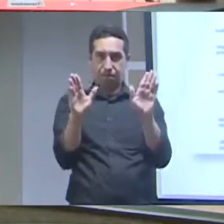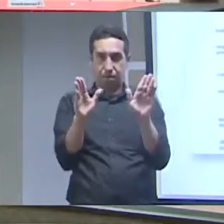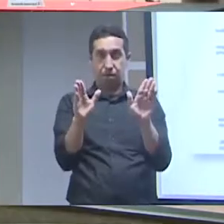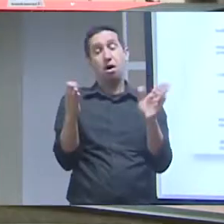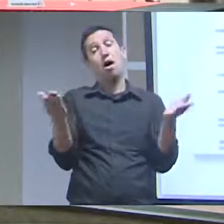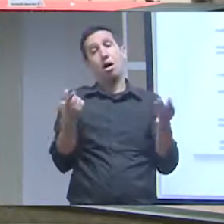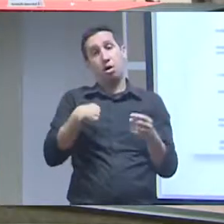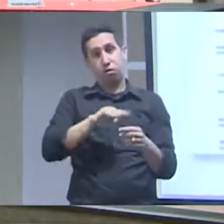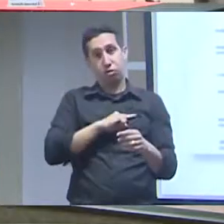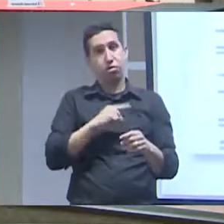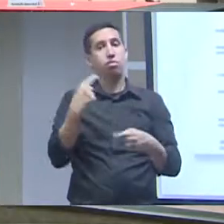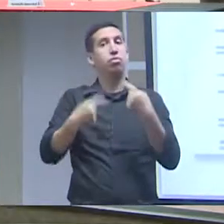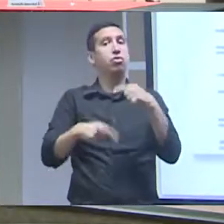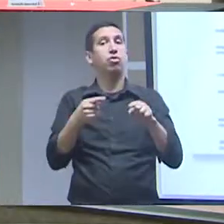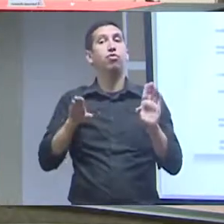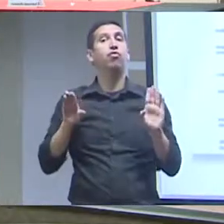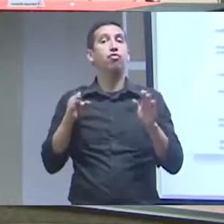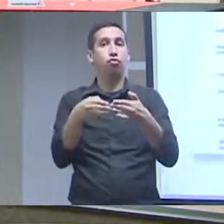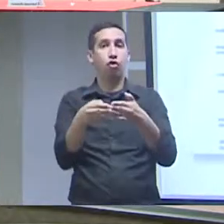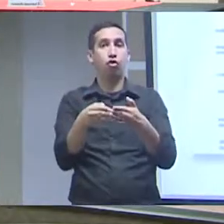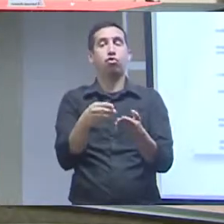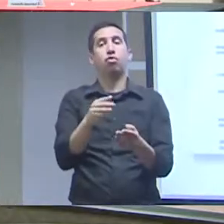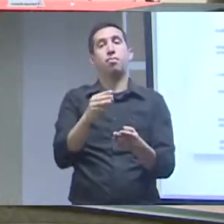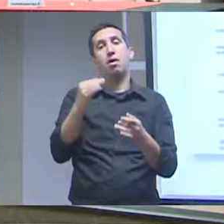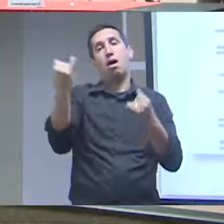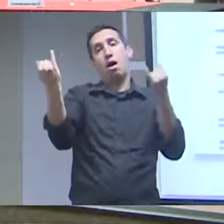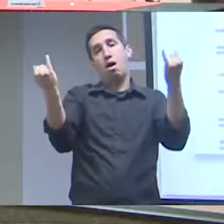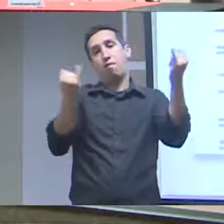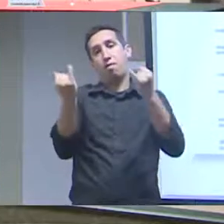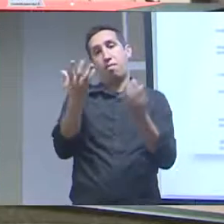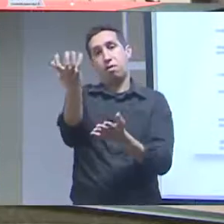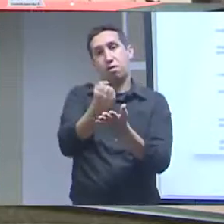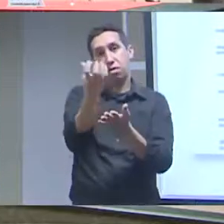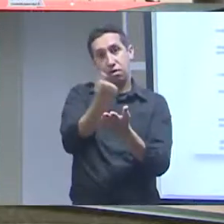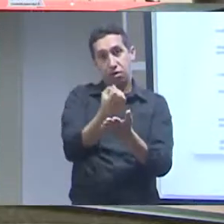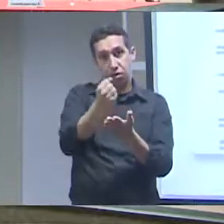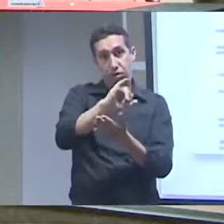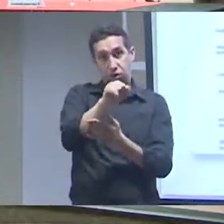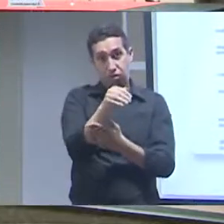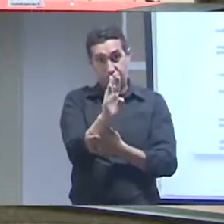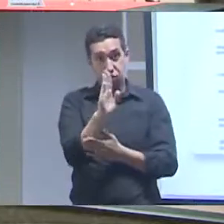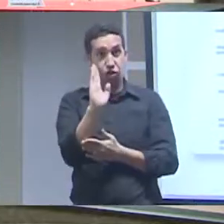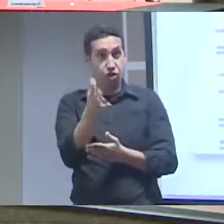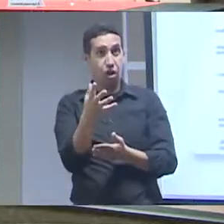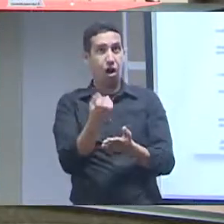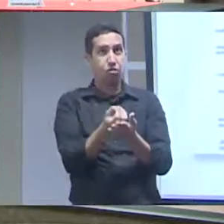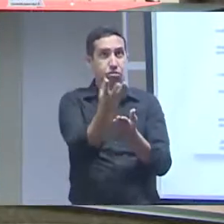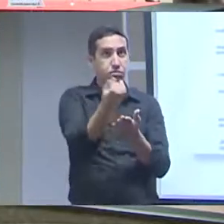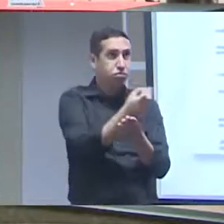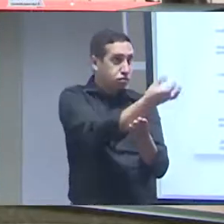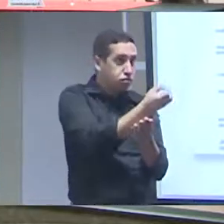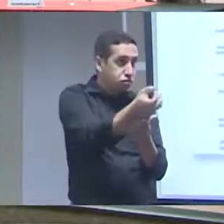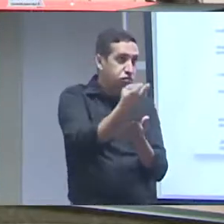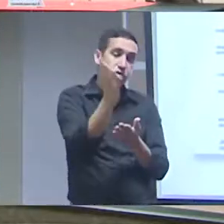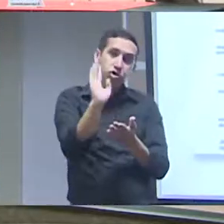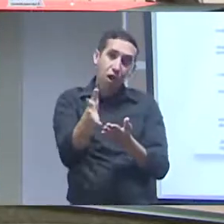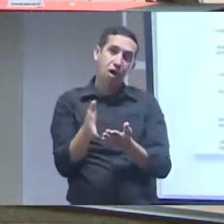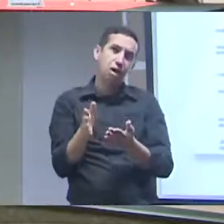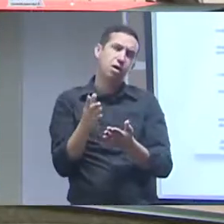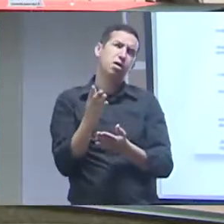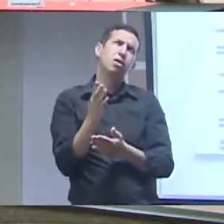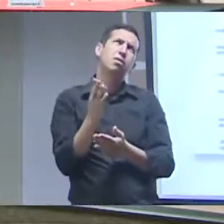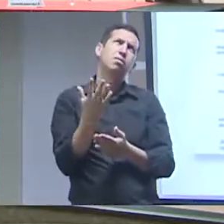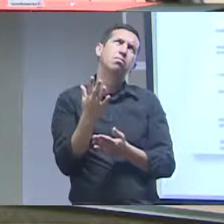ciência aberta. já traz... Aquela política nossa estava muito focada nos dados das coleções, porque o Jardim Botânico já